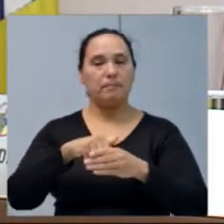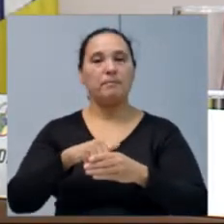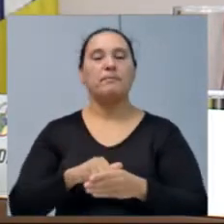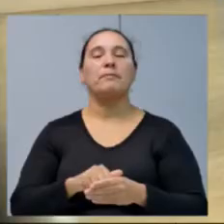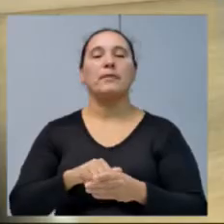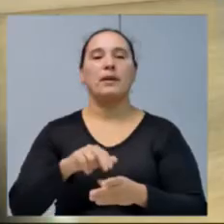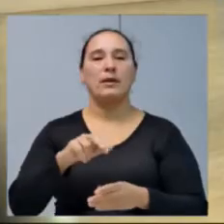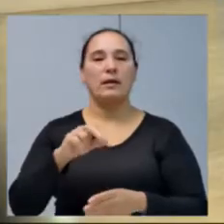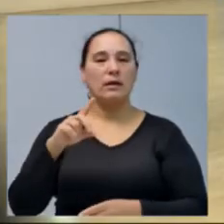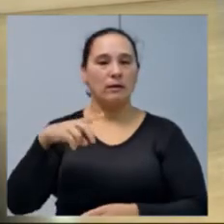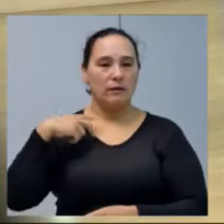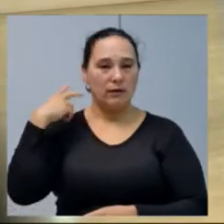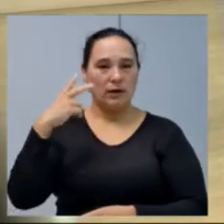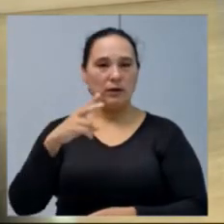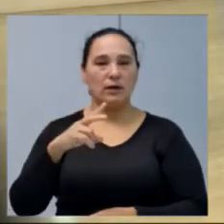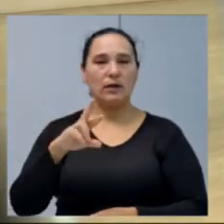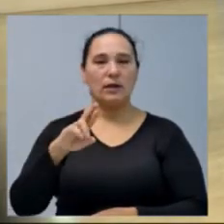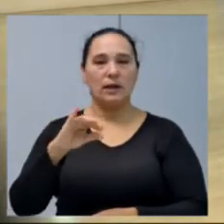Lira da Costa.